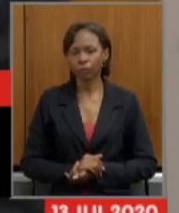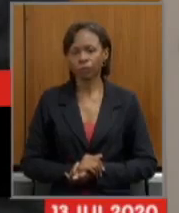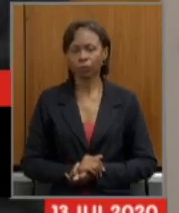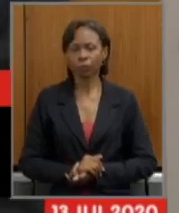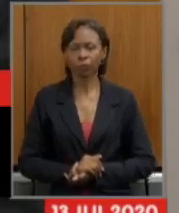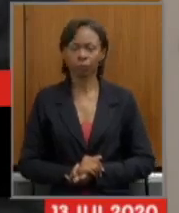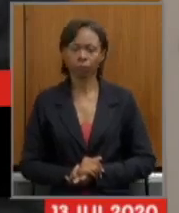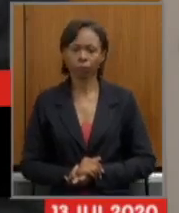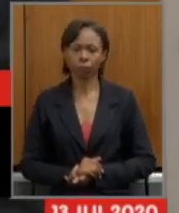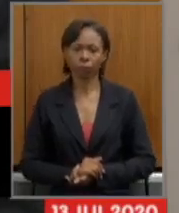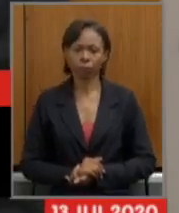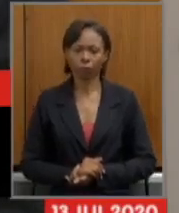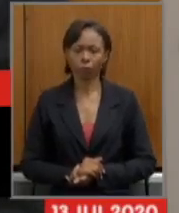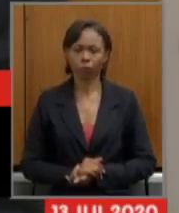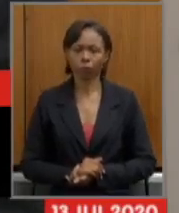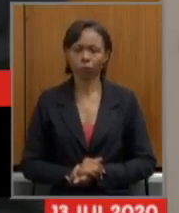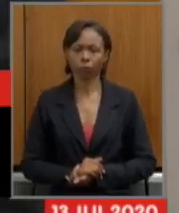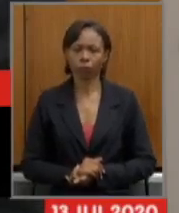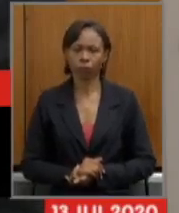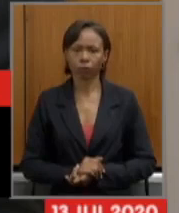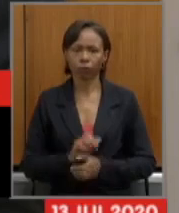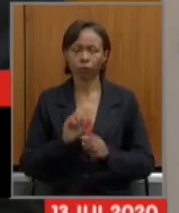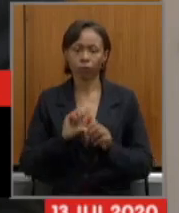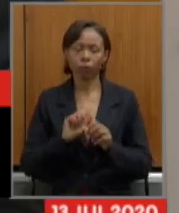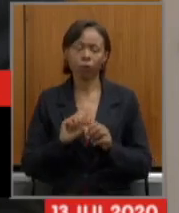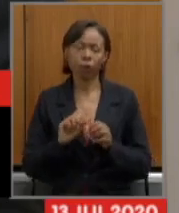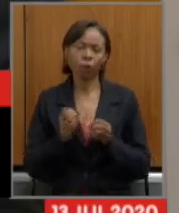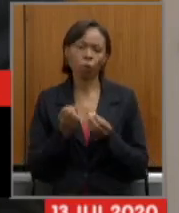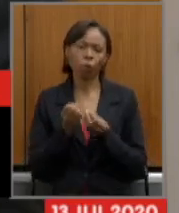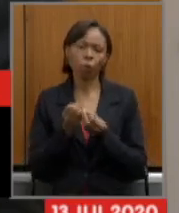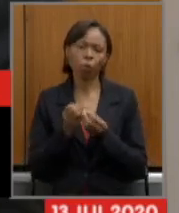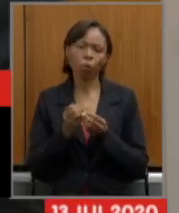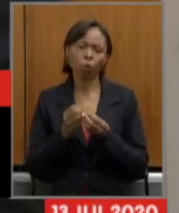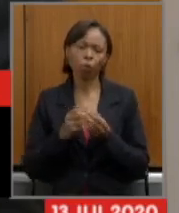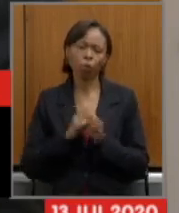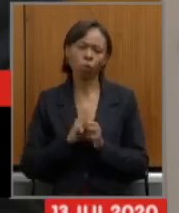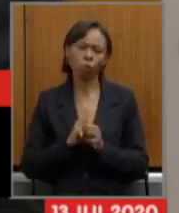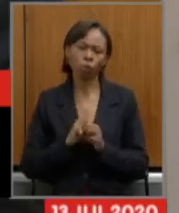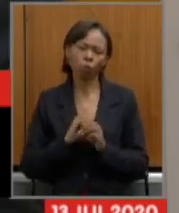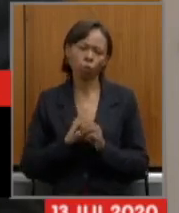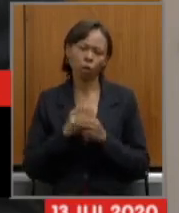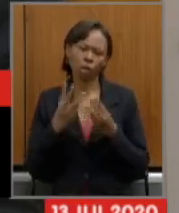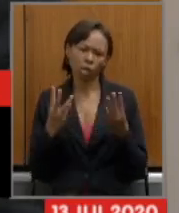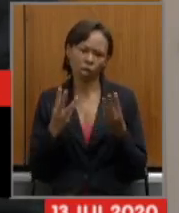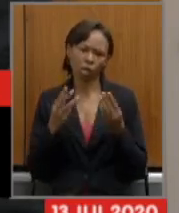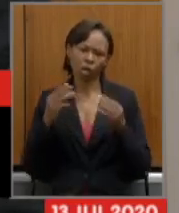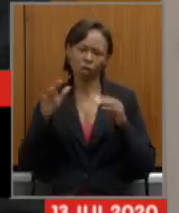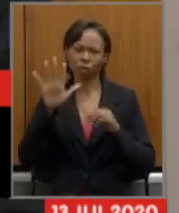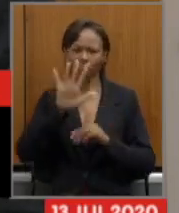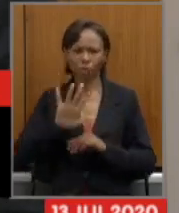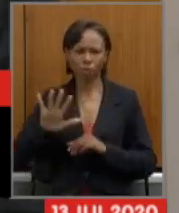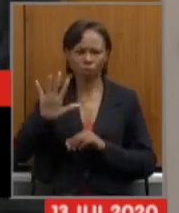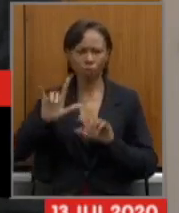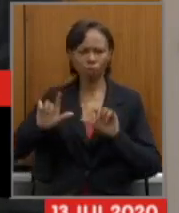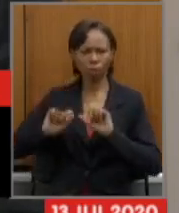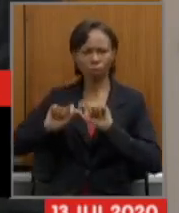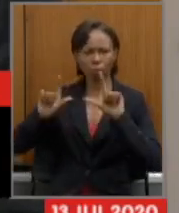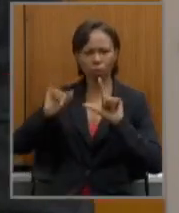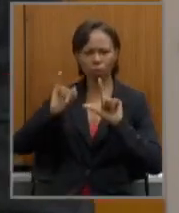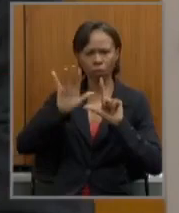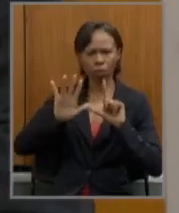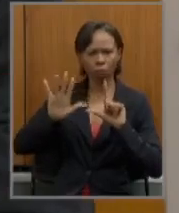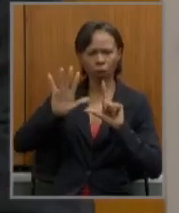esse slide apenas mostra uma maneira de se calcular para